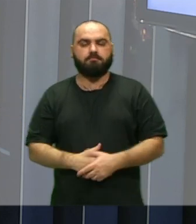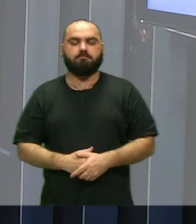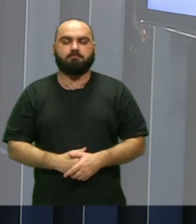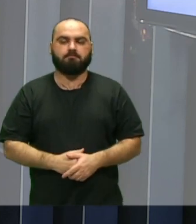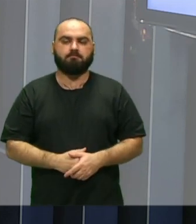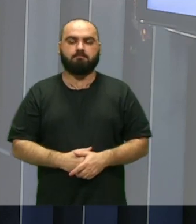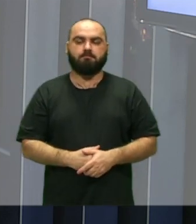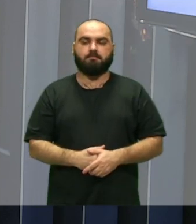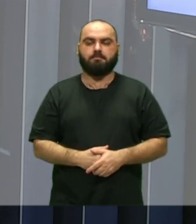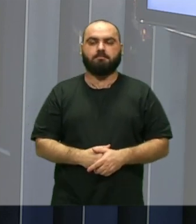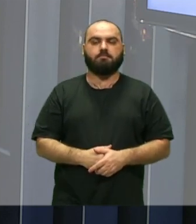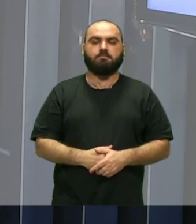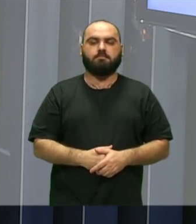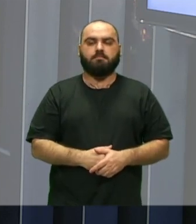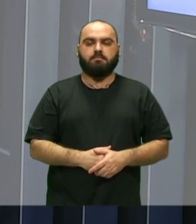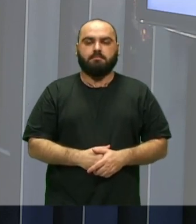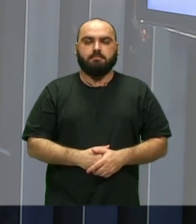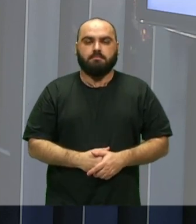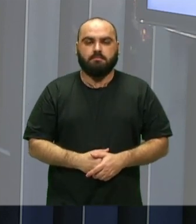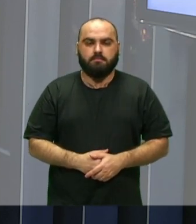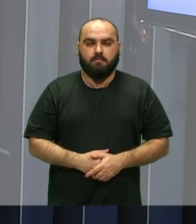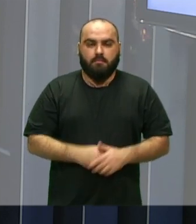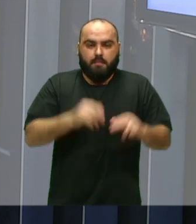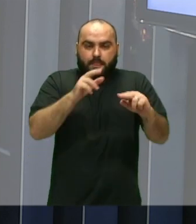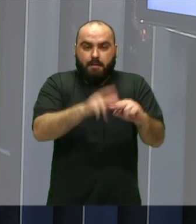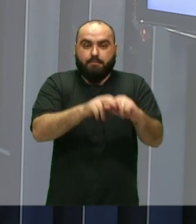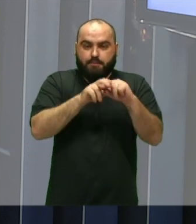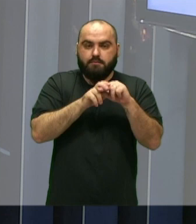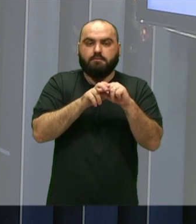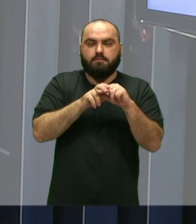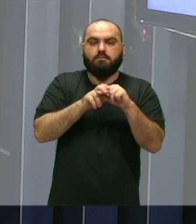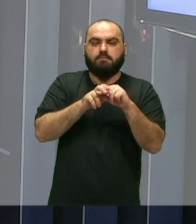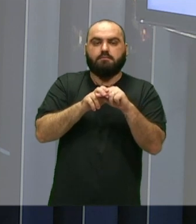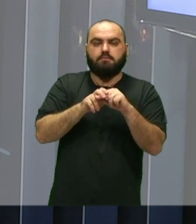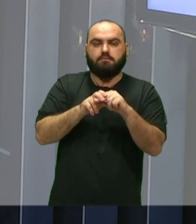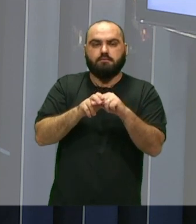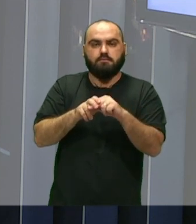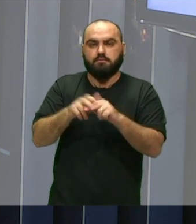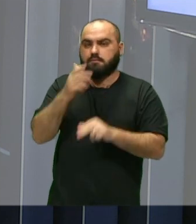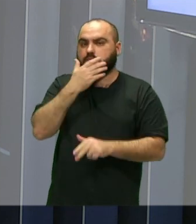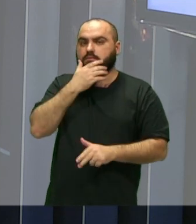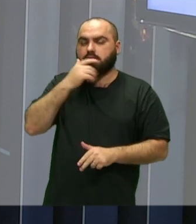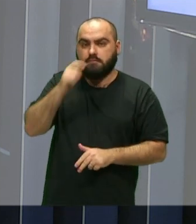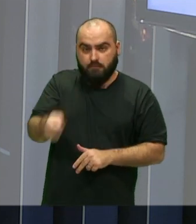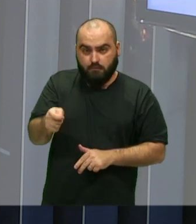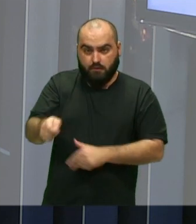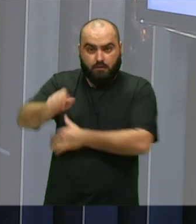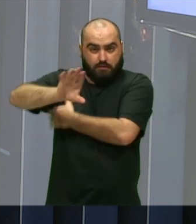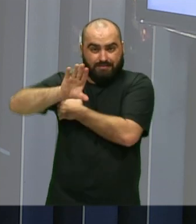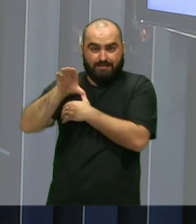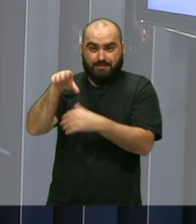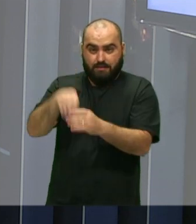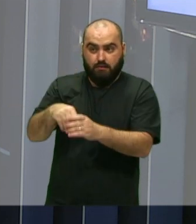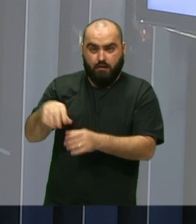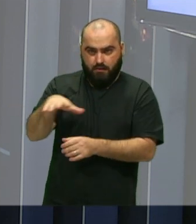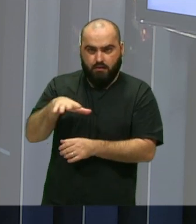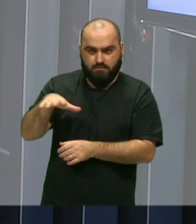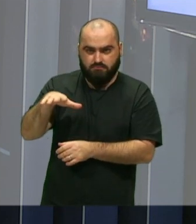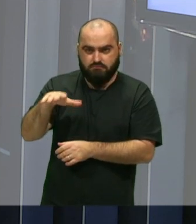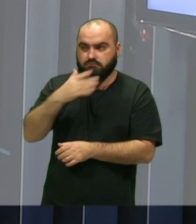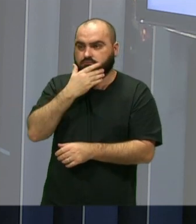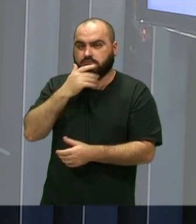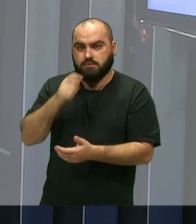E desse deparar Com a questão Especificamente Do machismo Dentro do maracatu